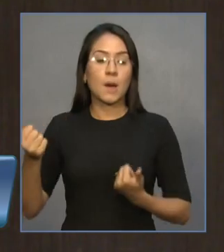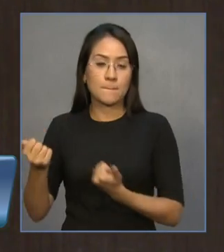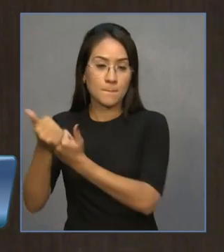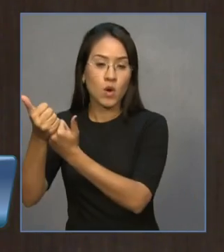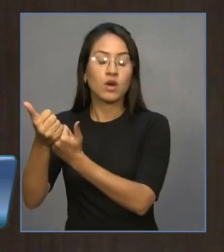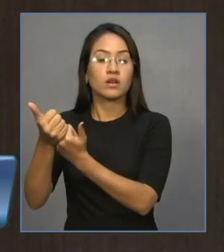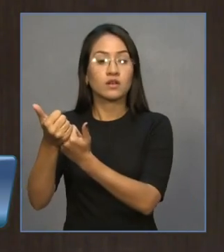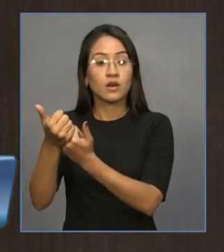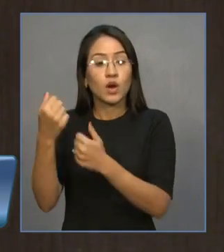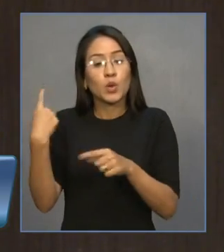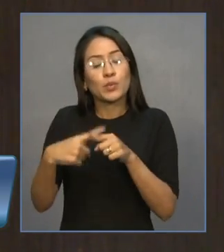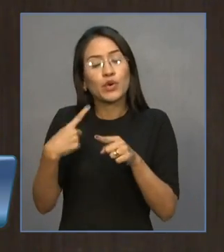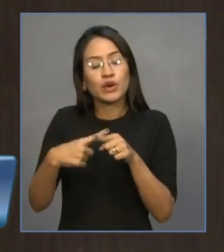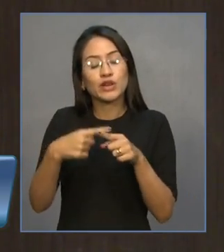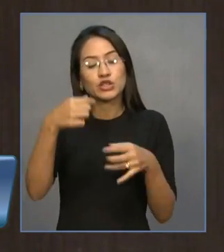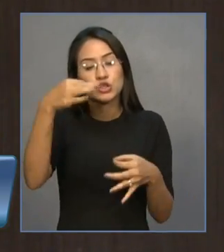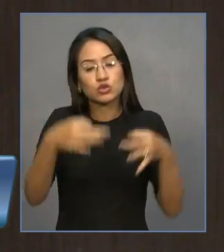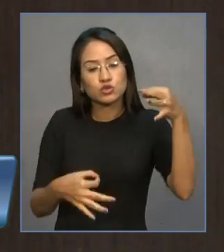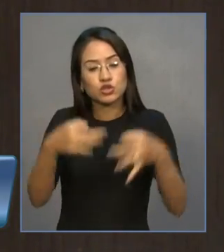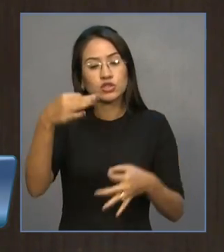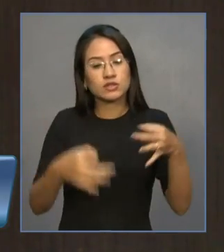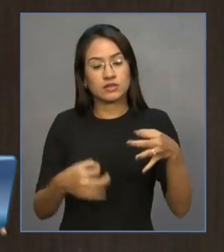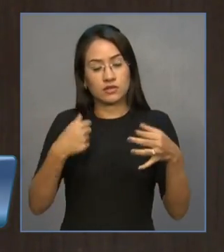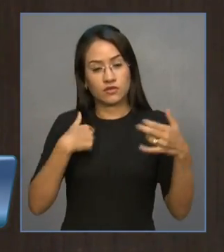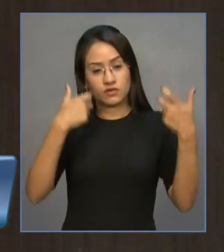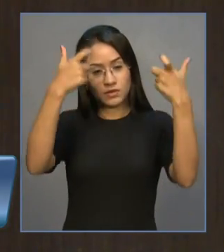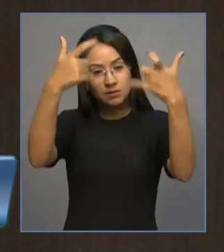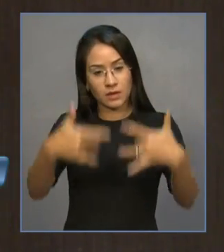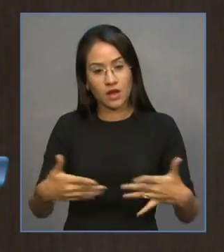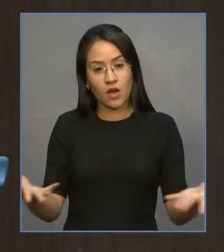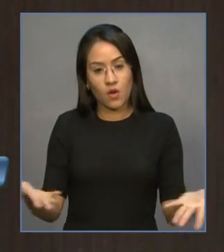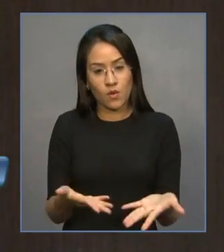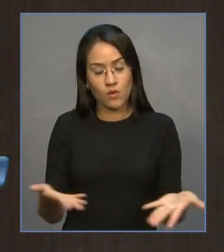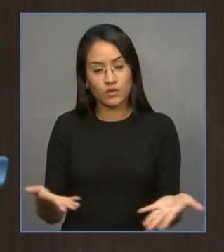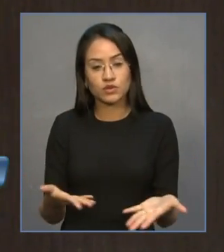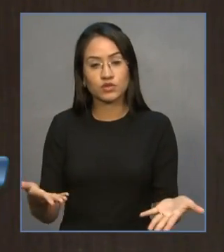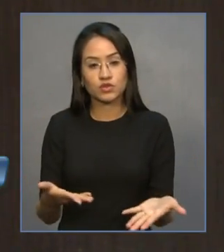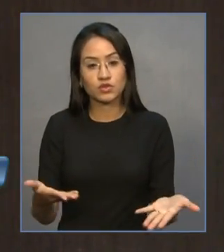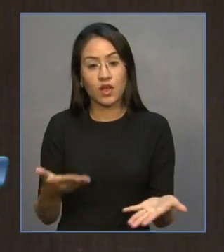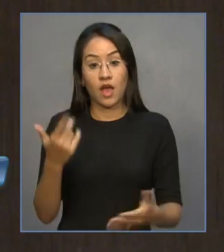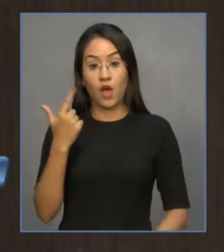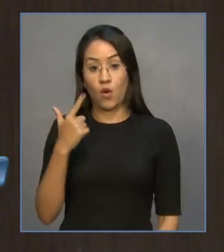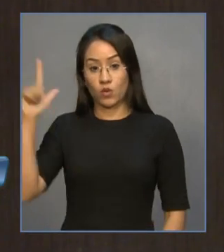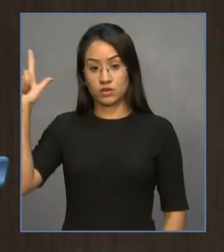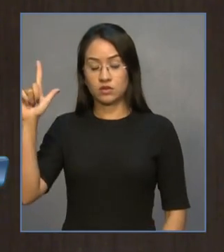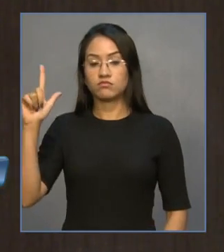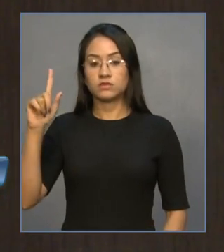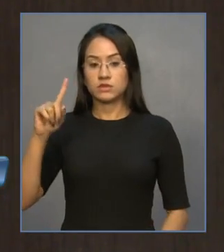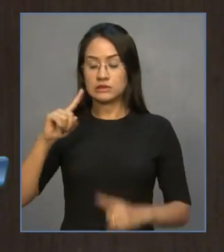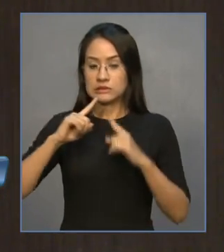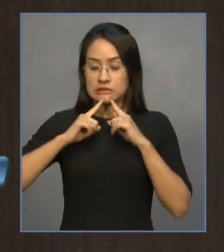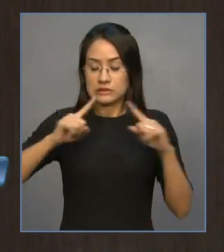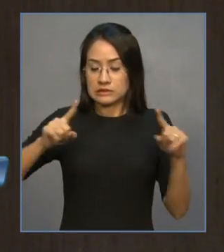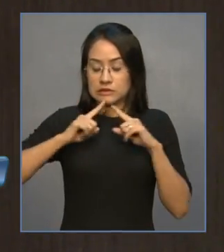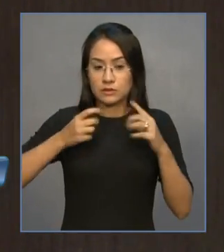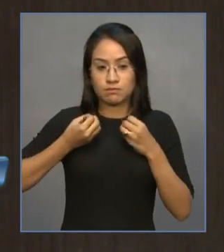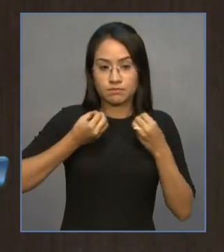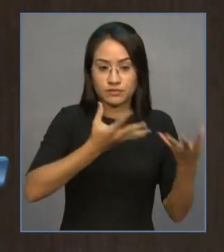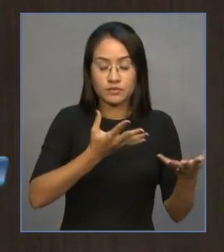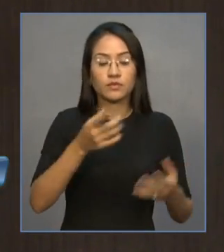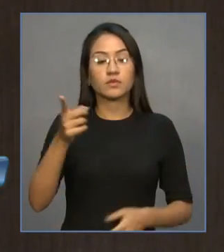questão de justiça que eu trago a esta tribuna. Uma outra denúncia, os moradores de